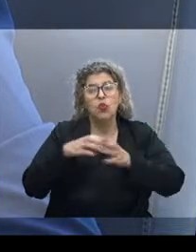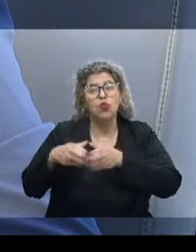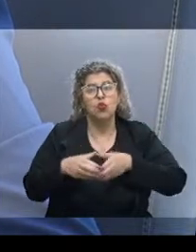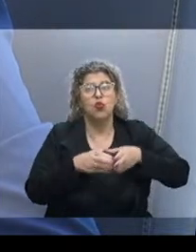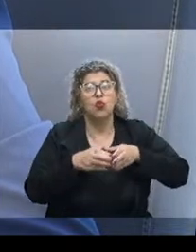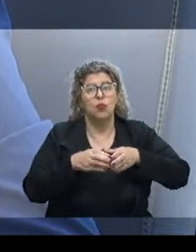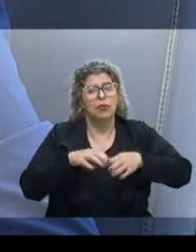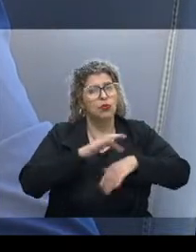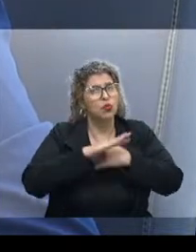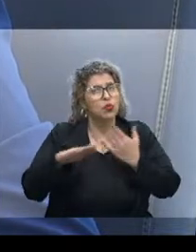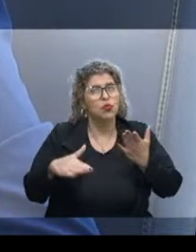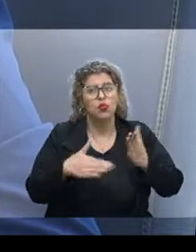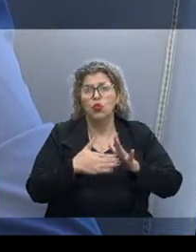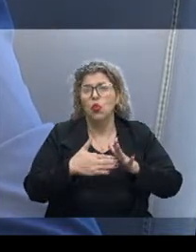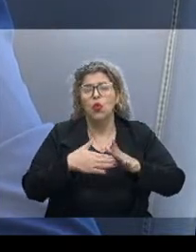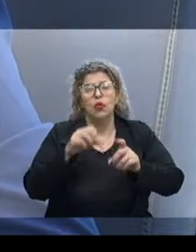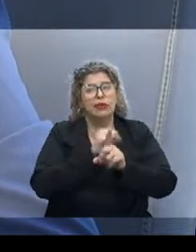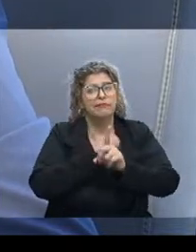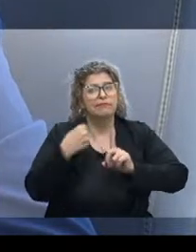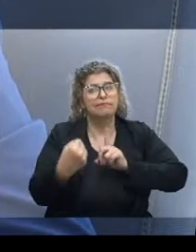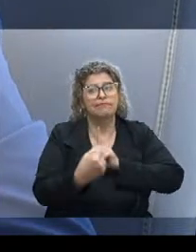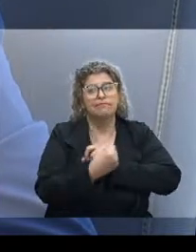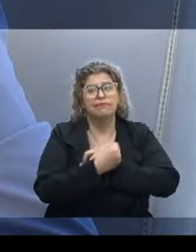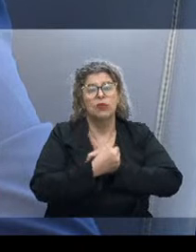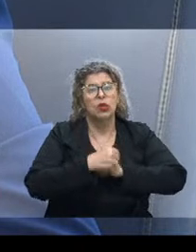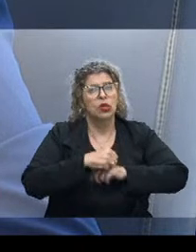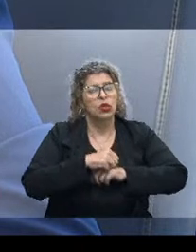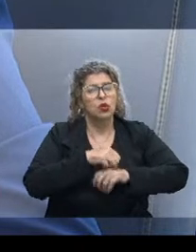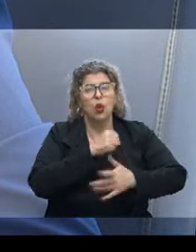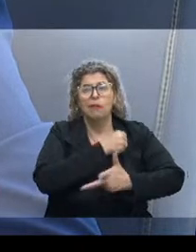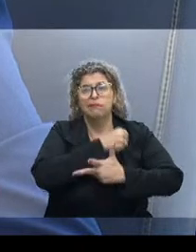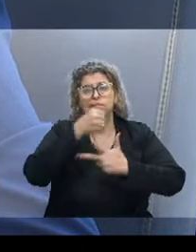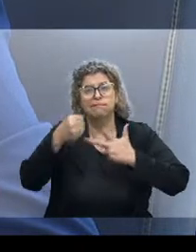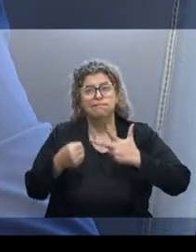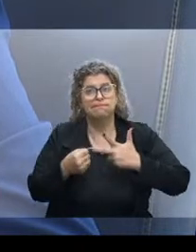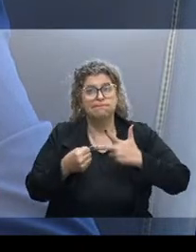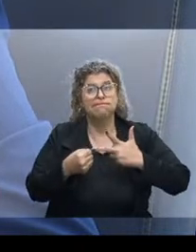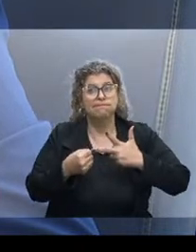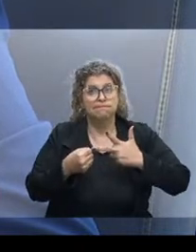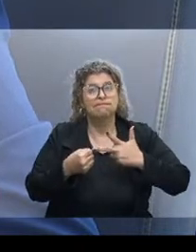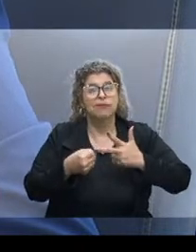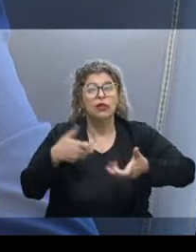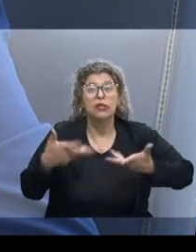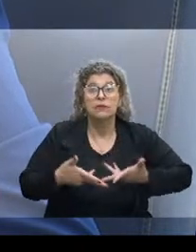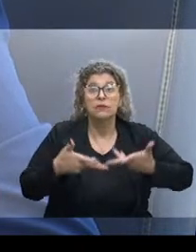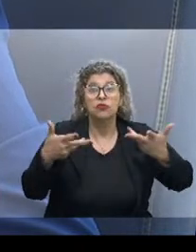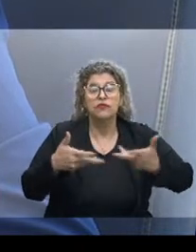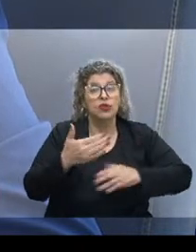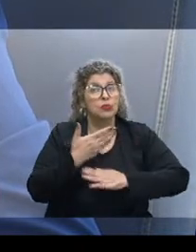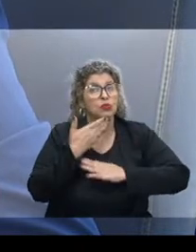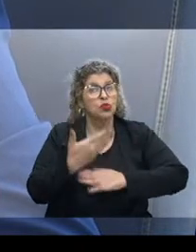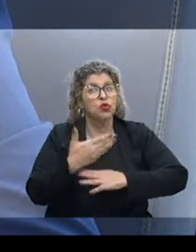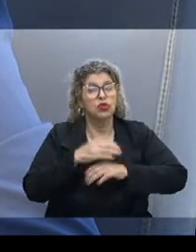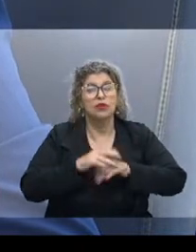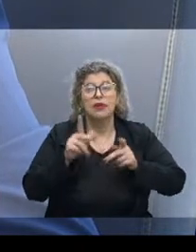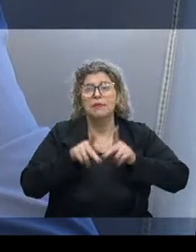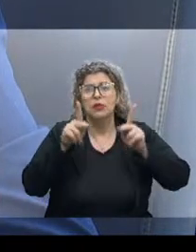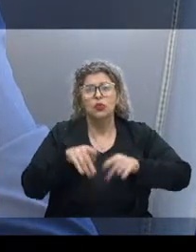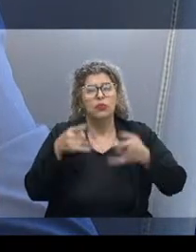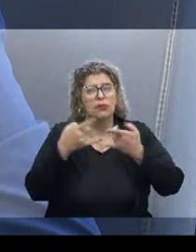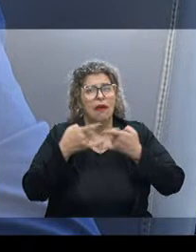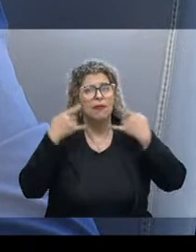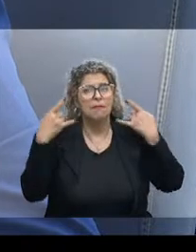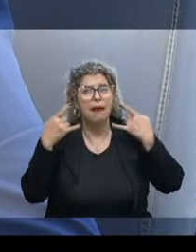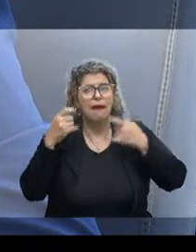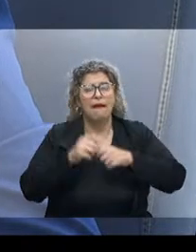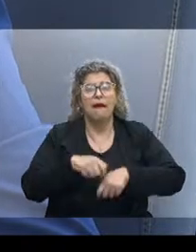foram feitos entre todos os atores da sociedade, de todos os poderes, no sentido de incentivar e pedir que as pessoas usassem a máscara, que